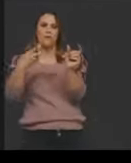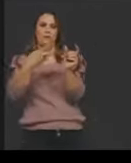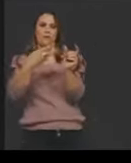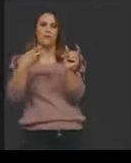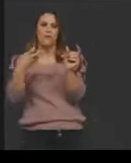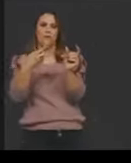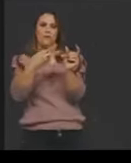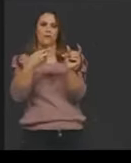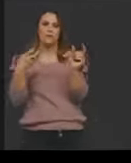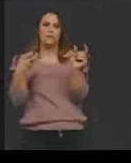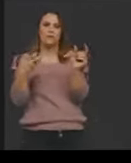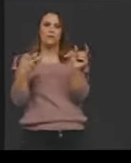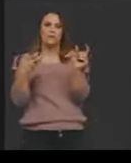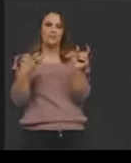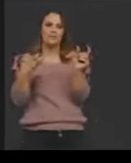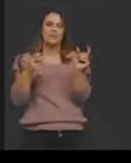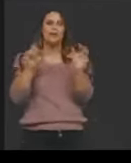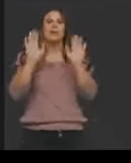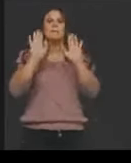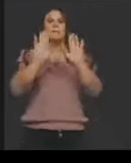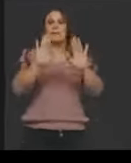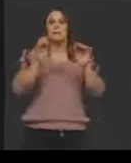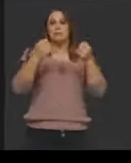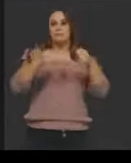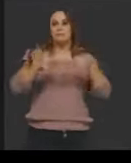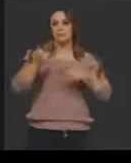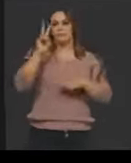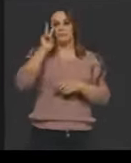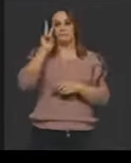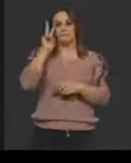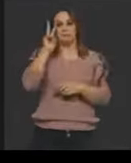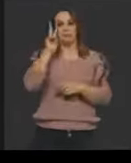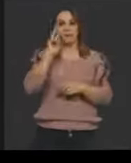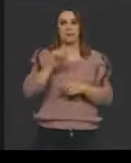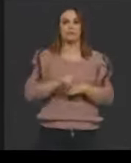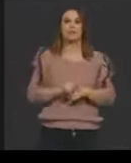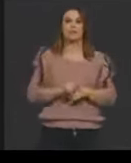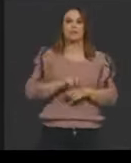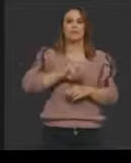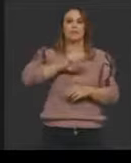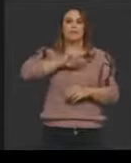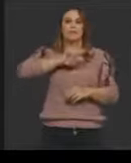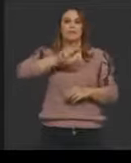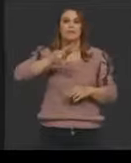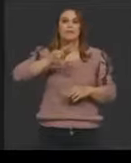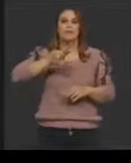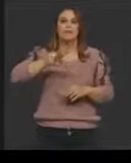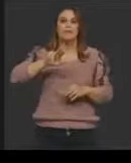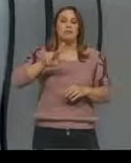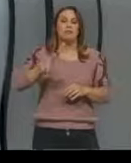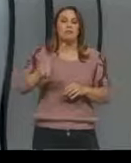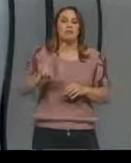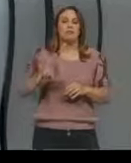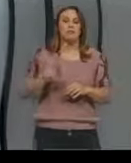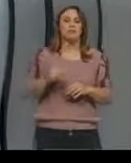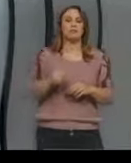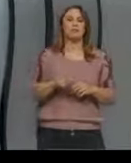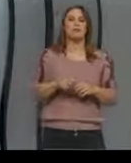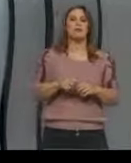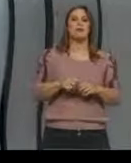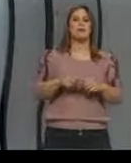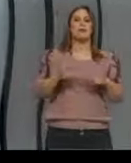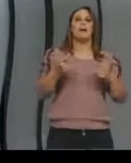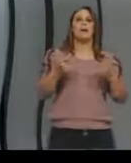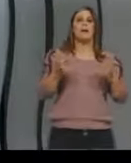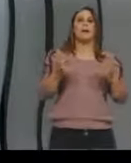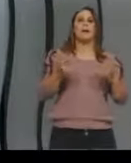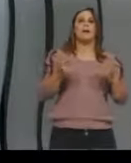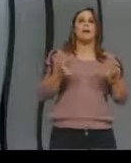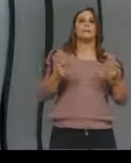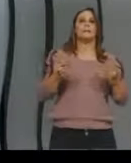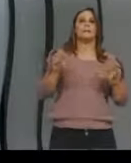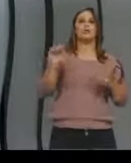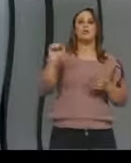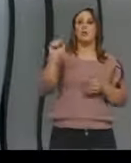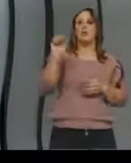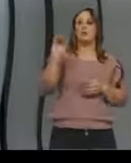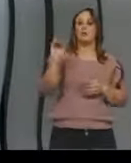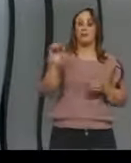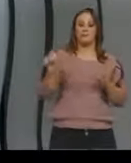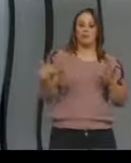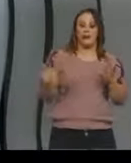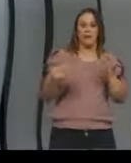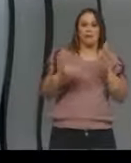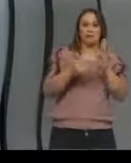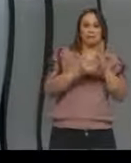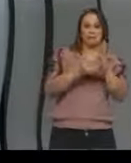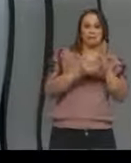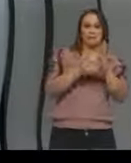estabelecida nesse circuito, ela tem que ter um valor que está entre 80 até 120 volts. Por que tem que estar dentro